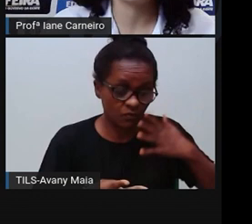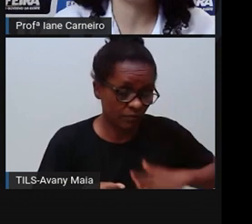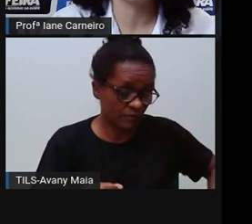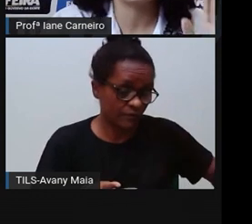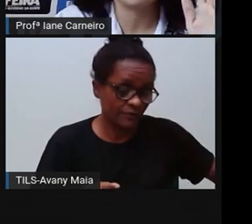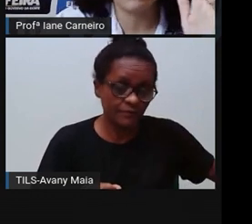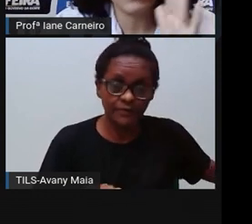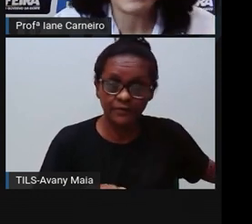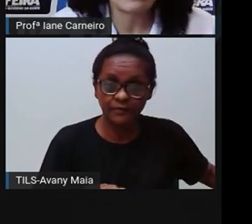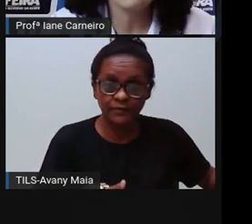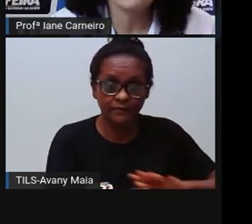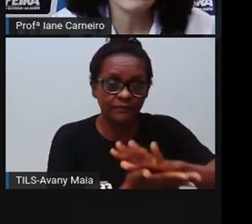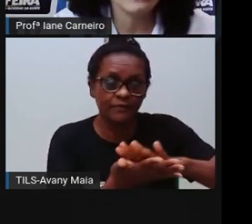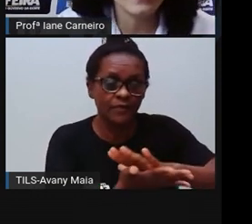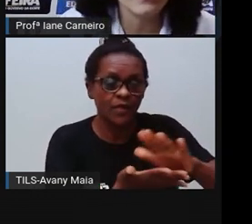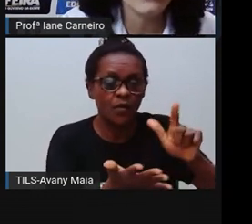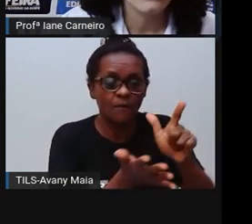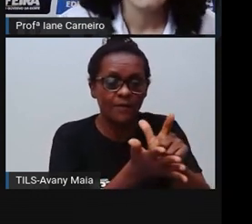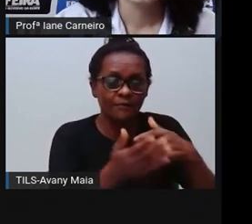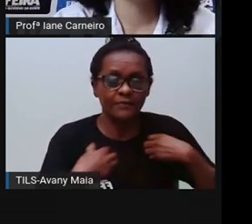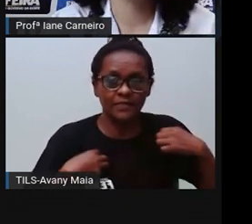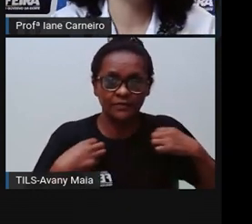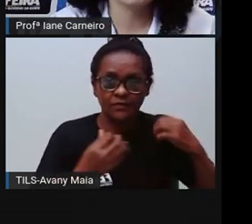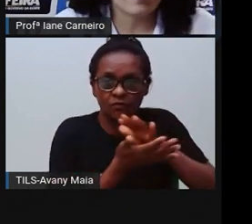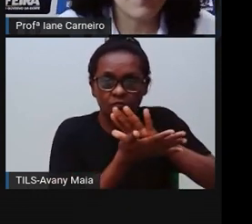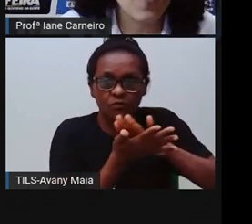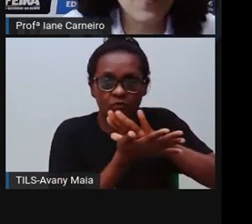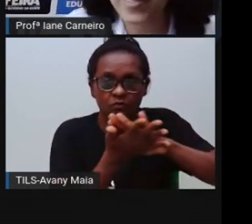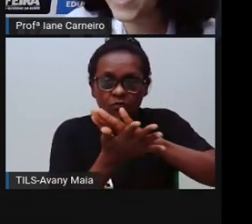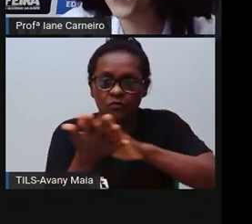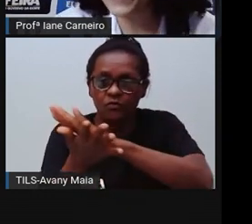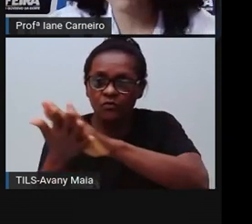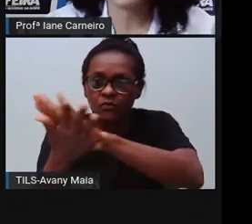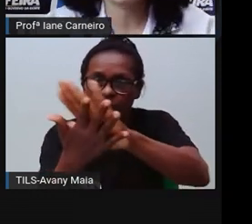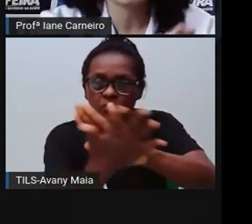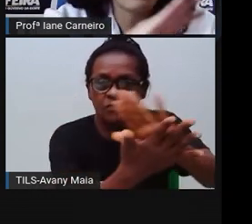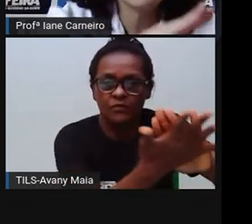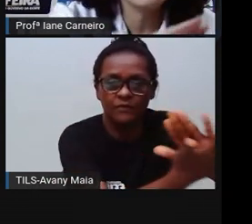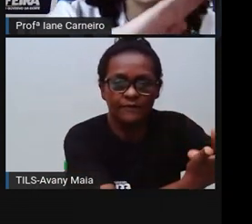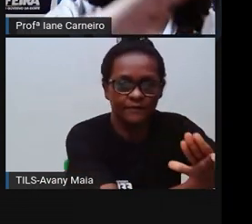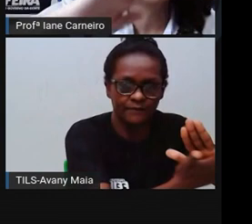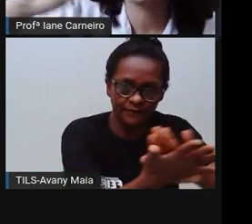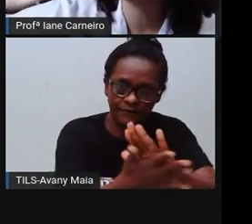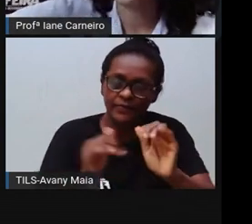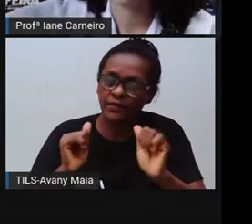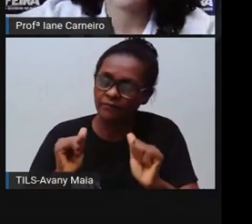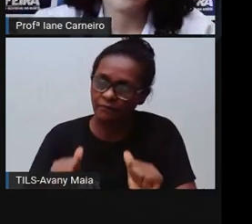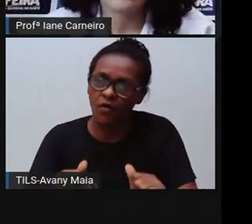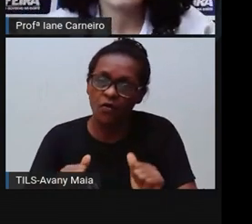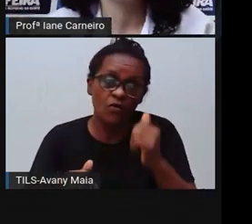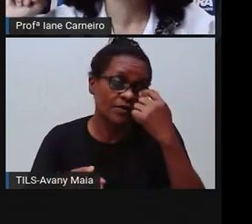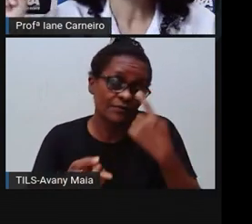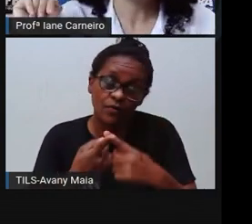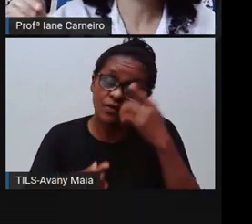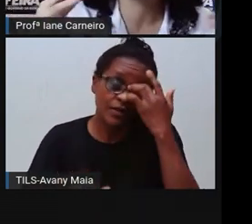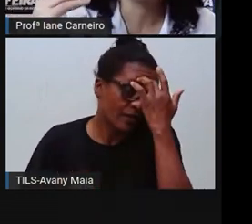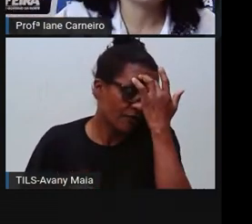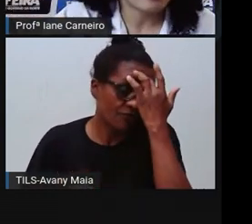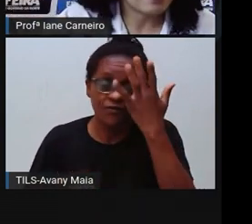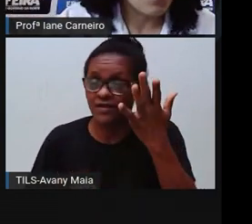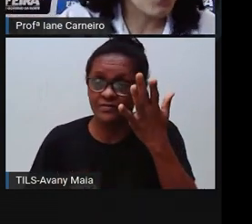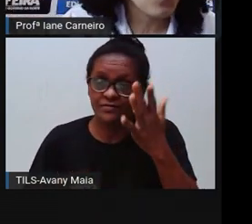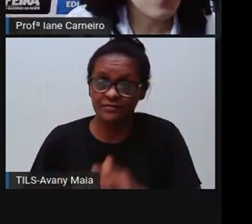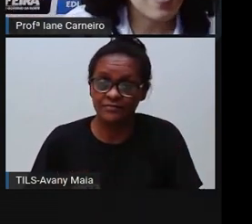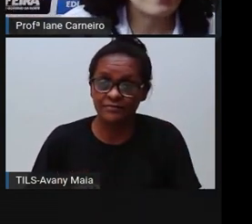casa, né? Minha mãe me dava um paninho com lustra móveis e eu ia passar o paninho, ó, no armário, eu ia